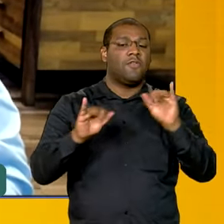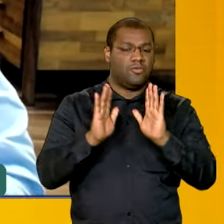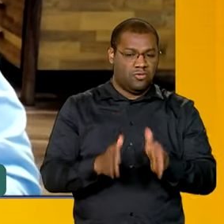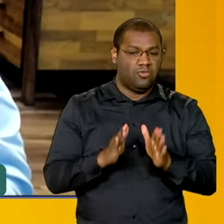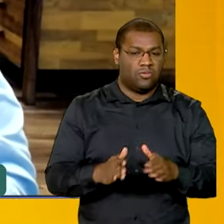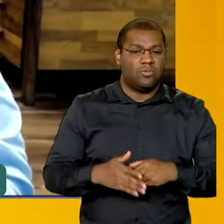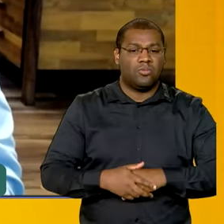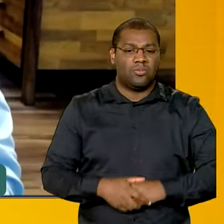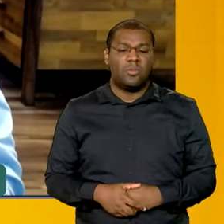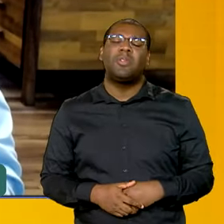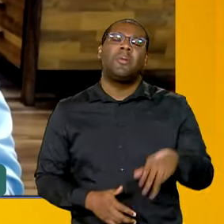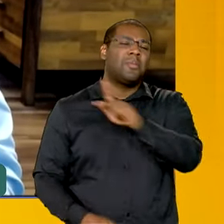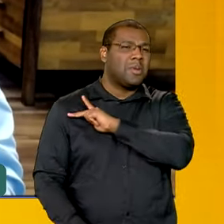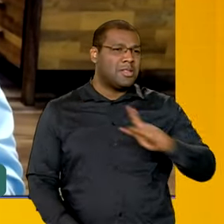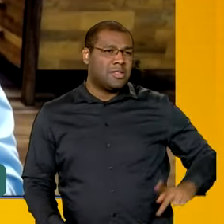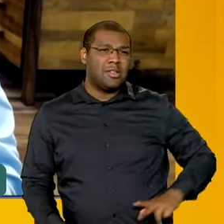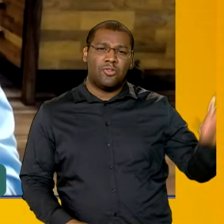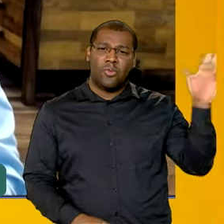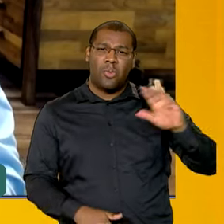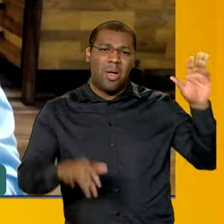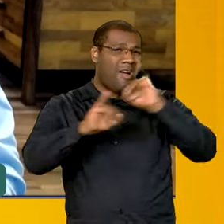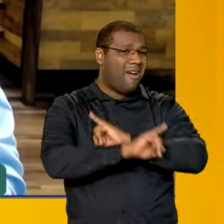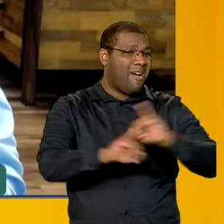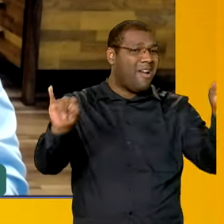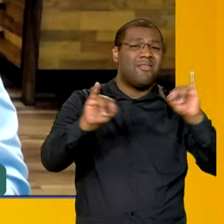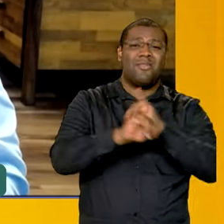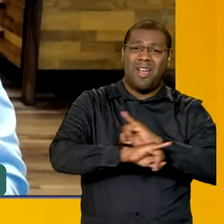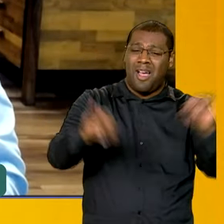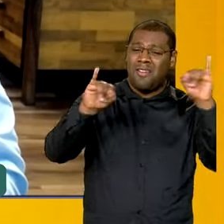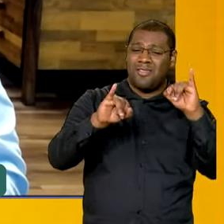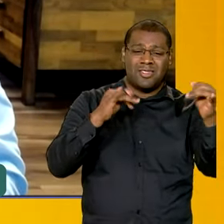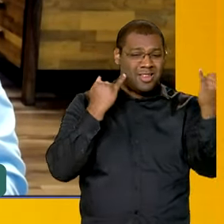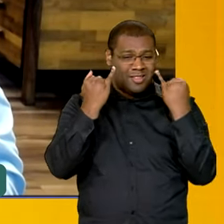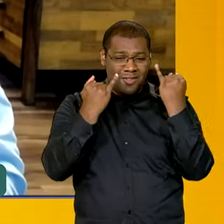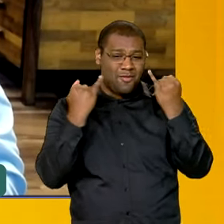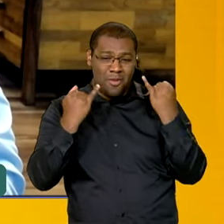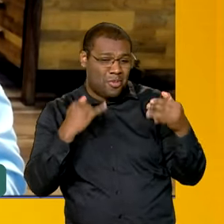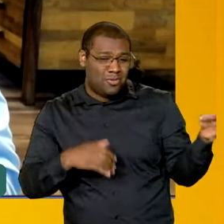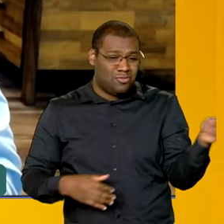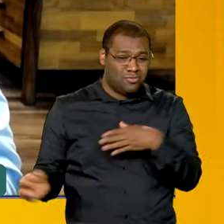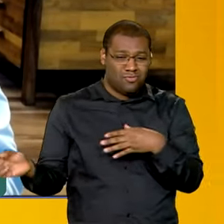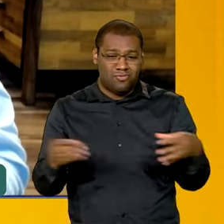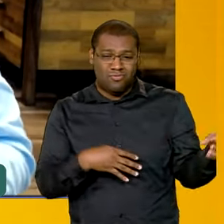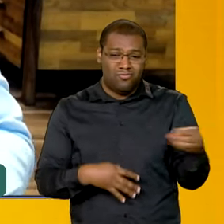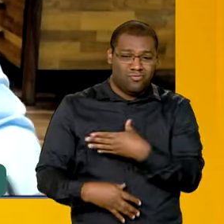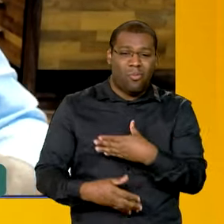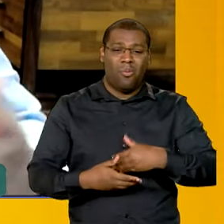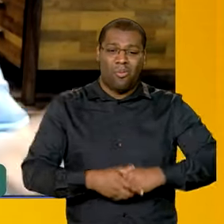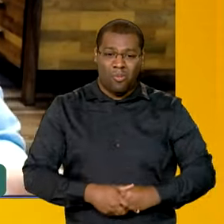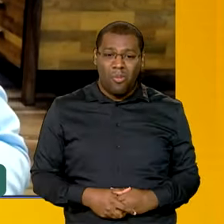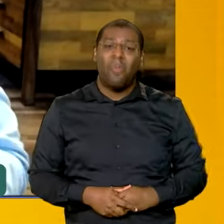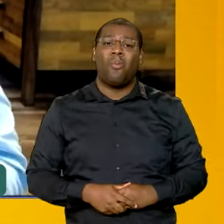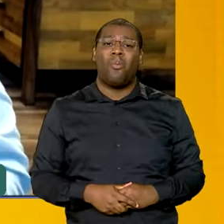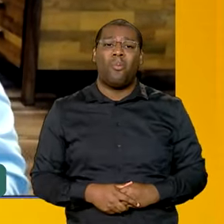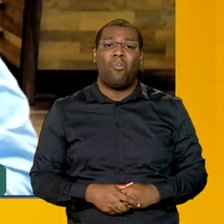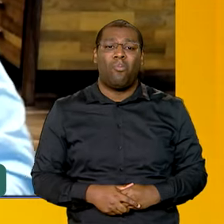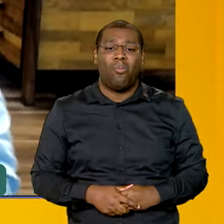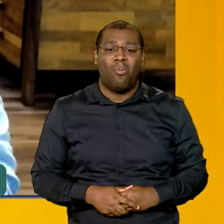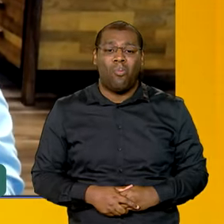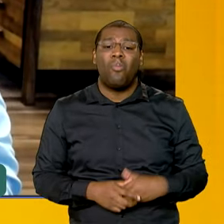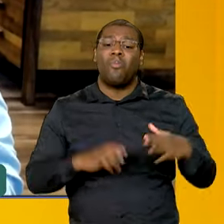hoje, ele tem vários anúncios que o presidente Lula deve fazer hoje no Rio Grande do Sul. tem todo o esforço de envolver